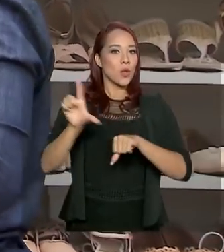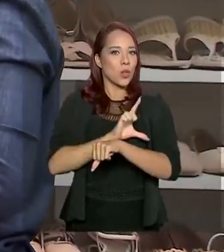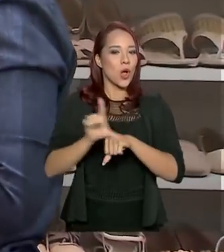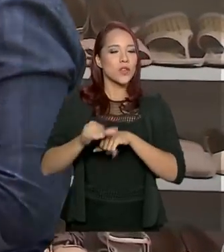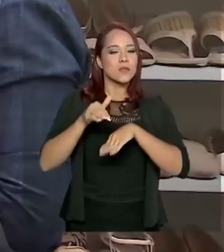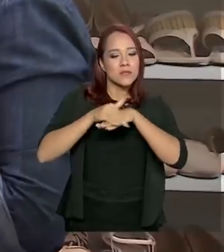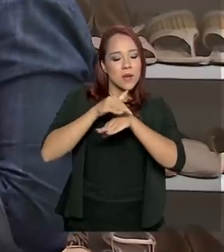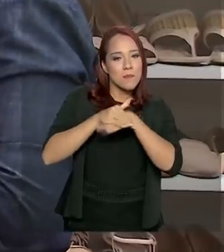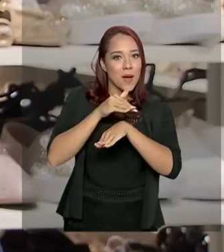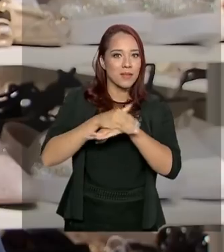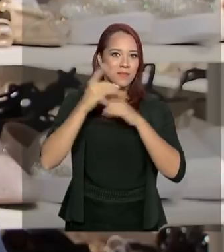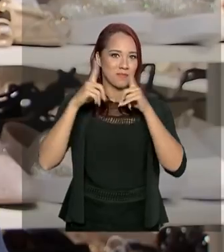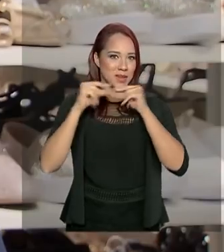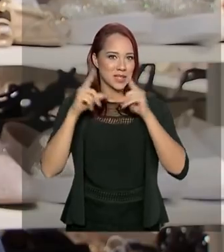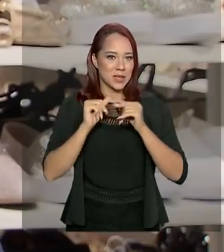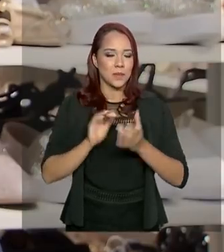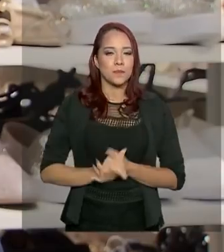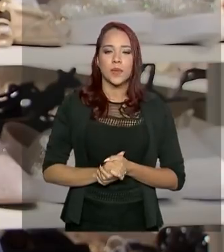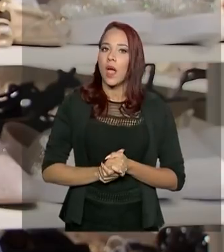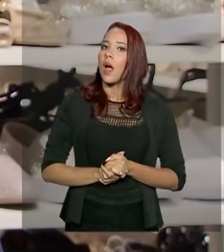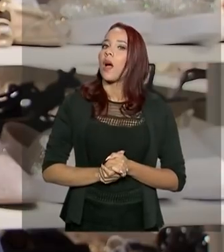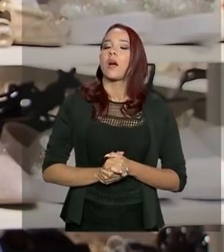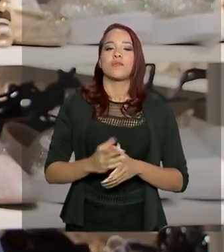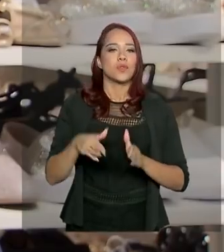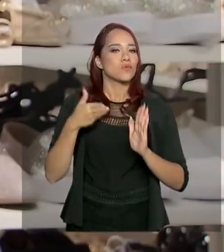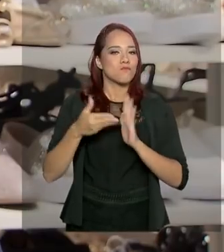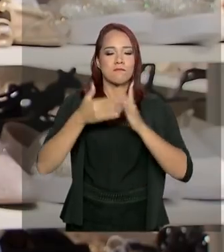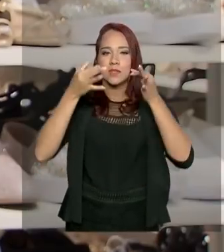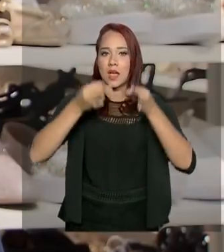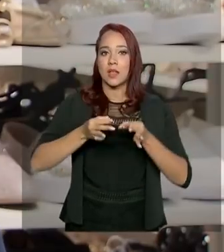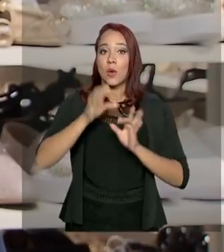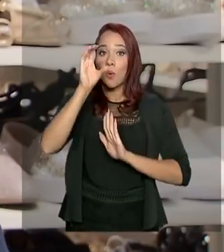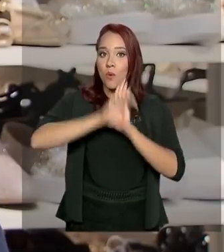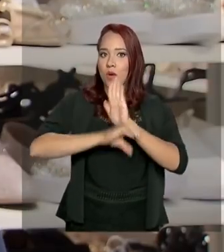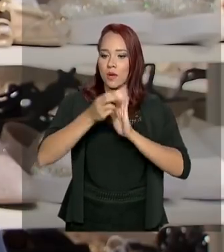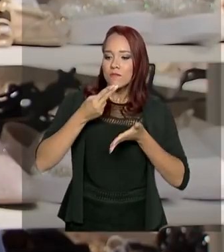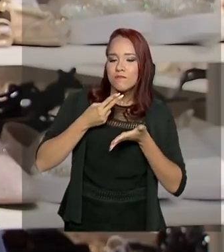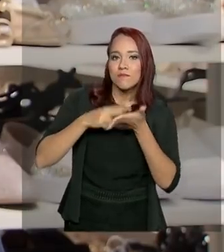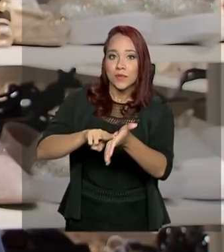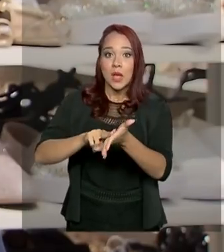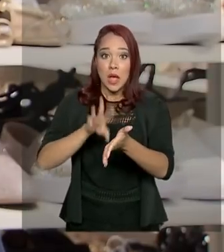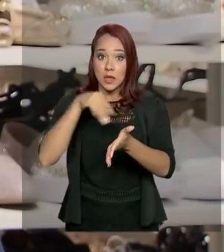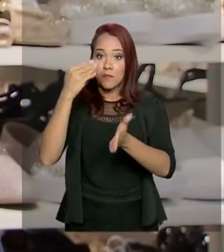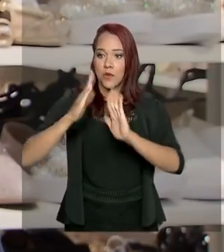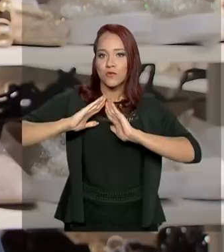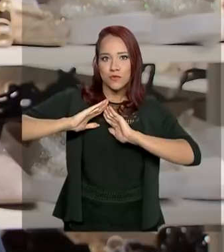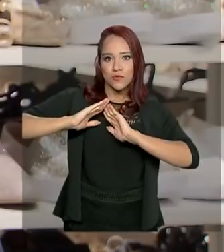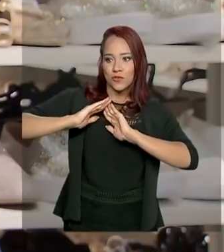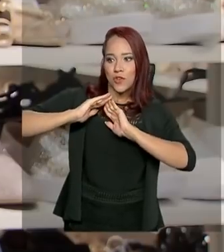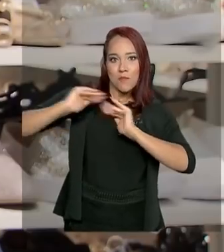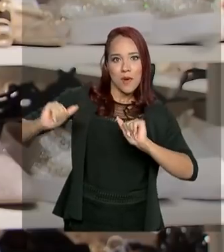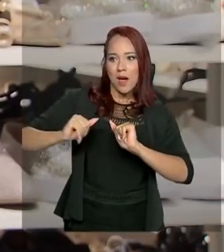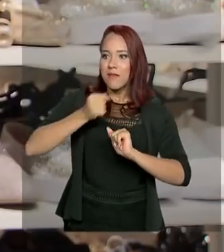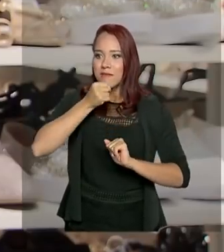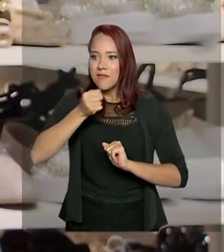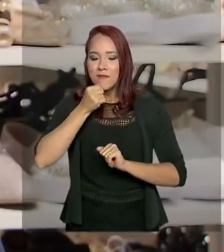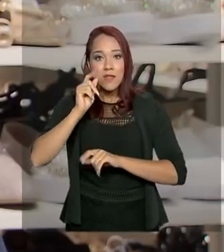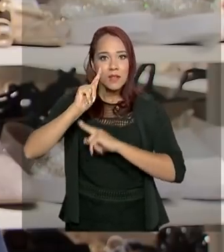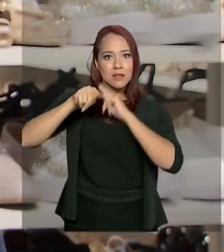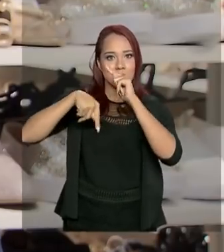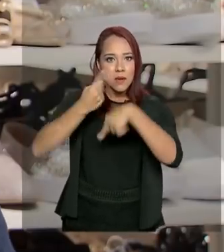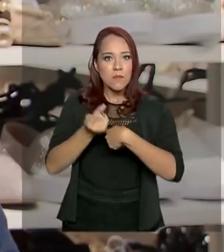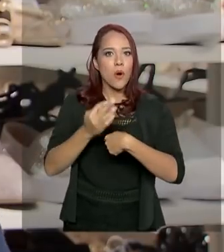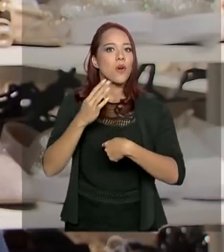de sapatos em Brasília. Deu certo, entreguei um currículo, aí fui chamada para entrevista e logo no mesmo dia